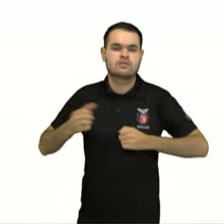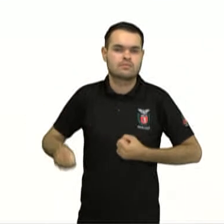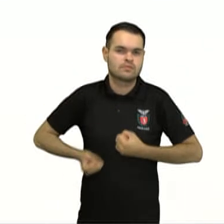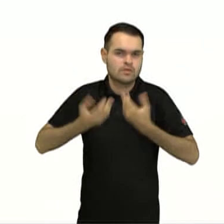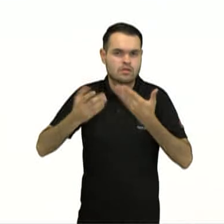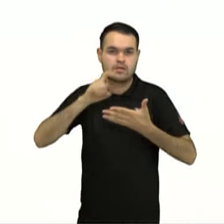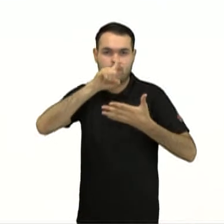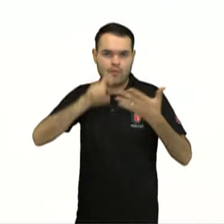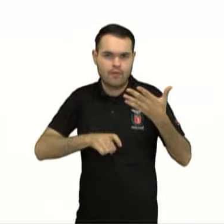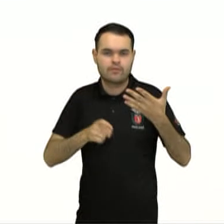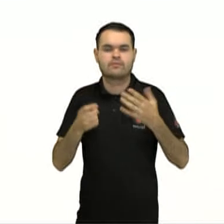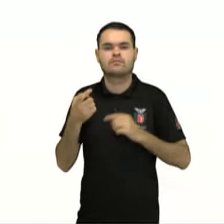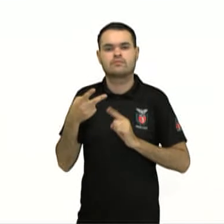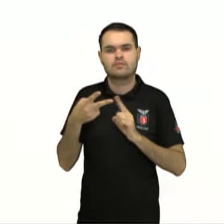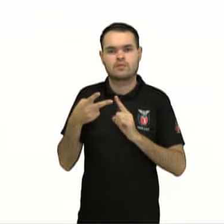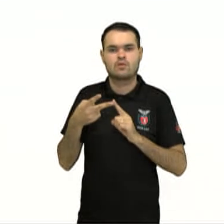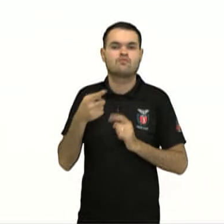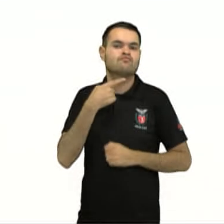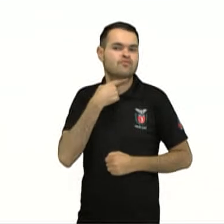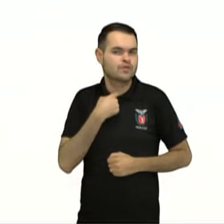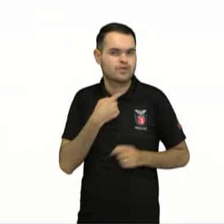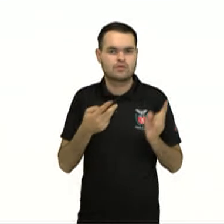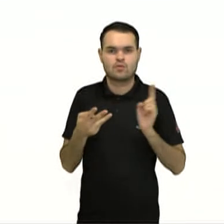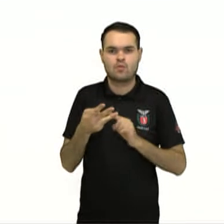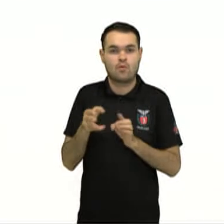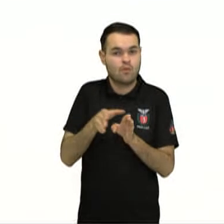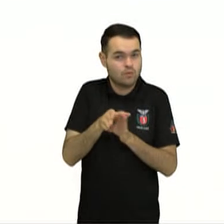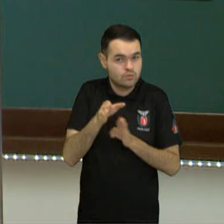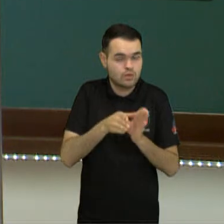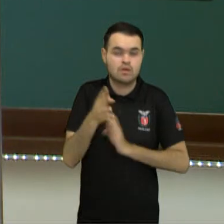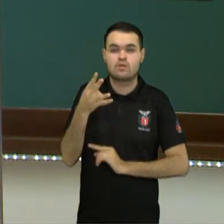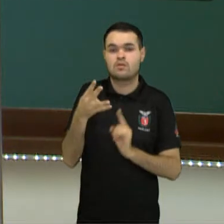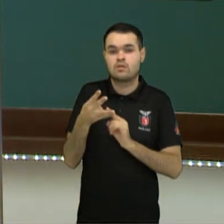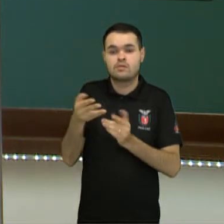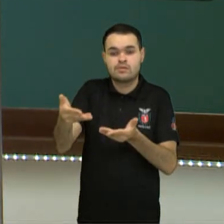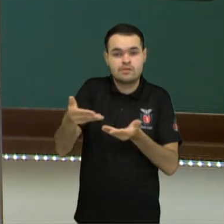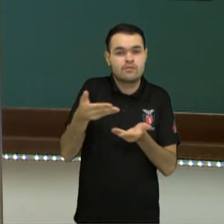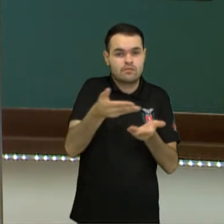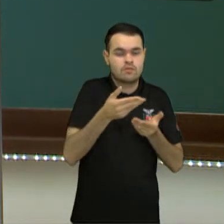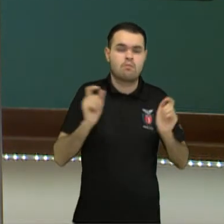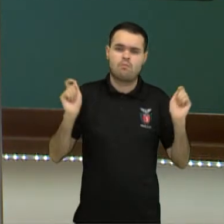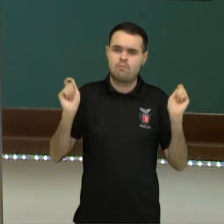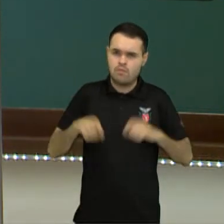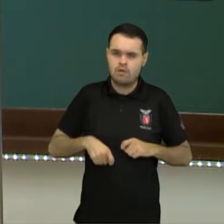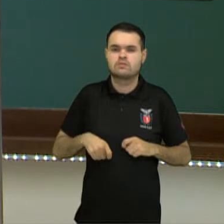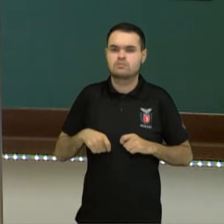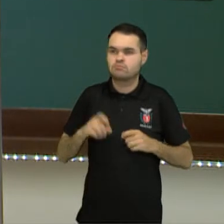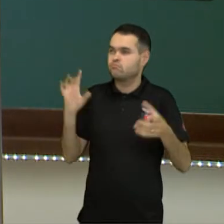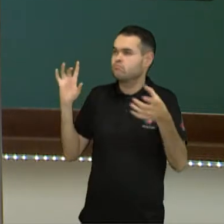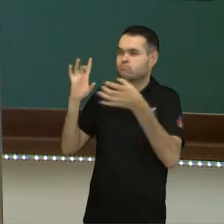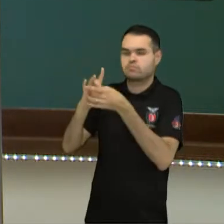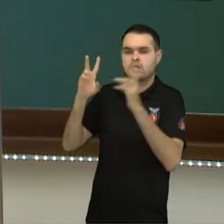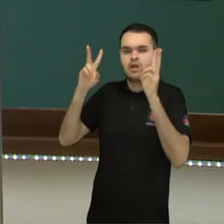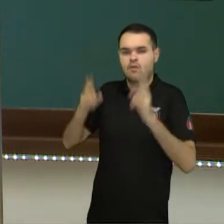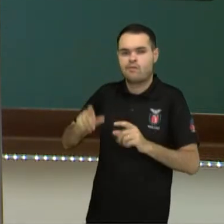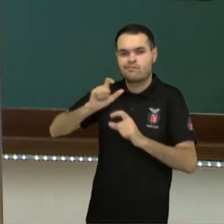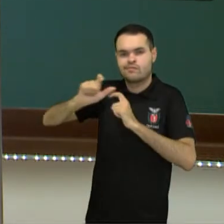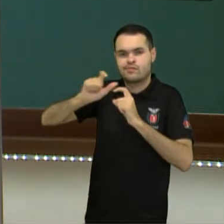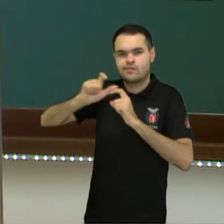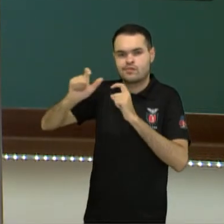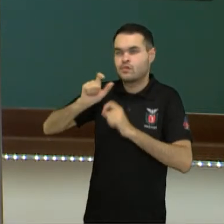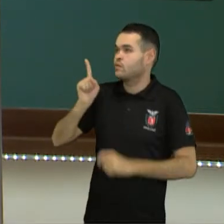hipótese, um deseo, um conselho ou uma invitação, como está aqui na historinha de